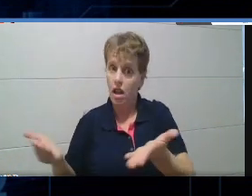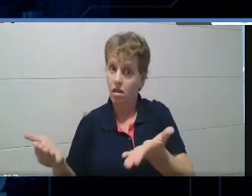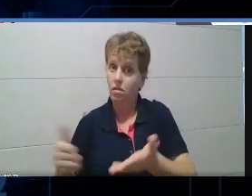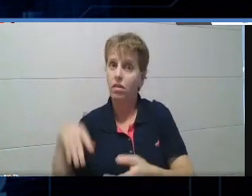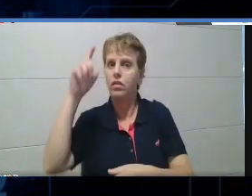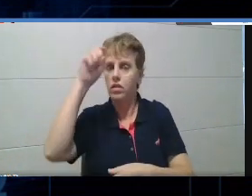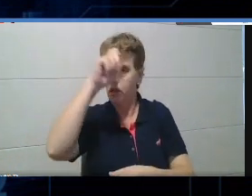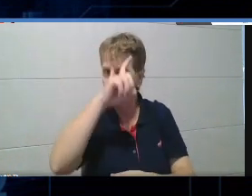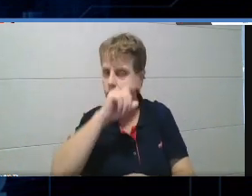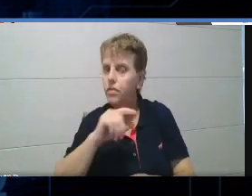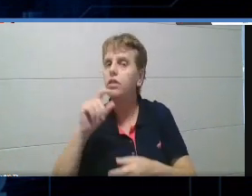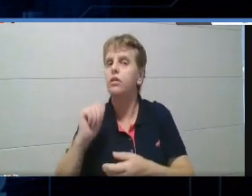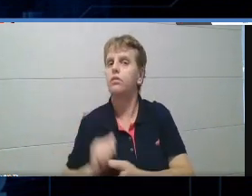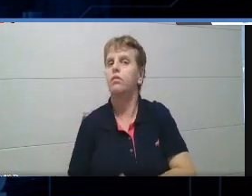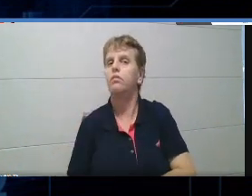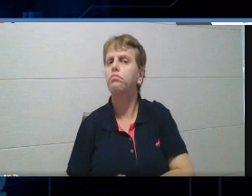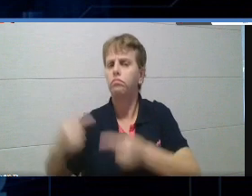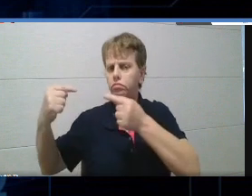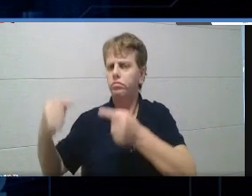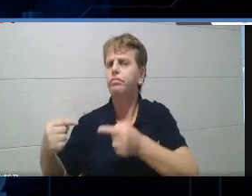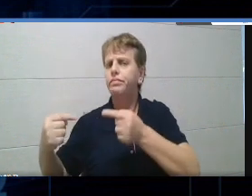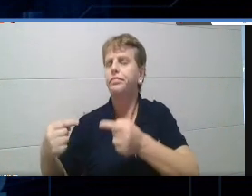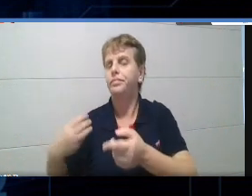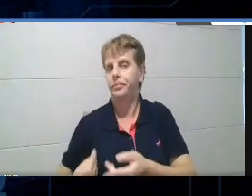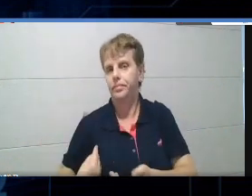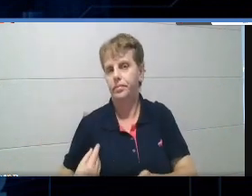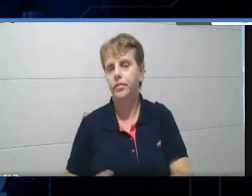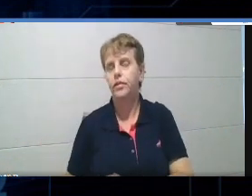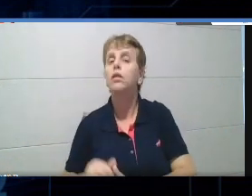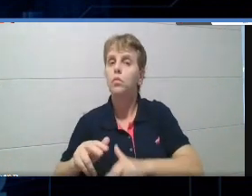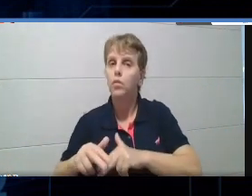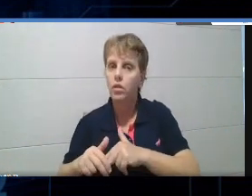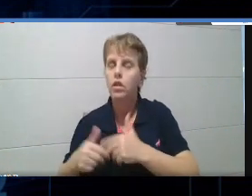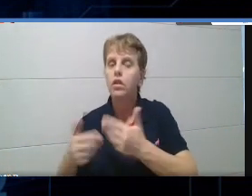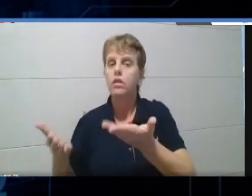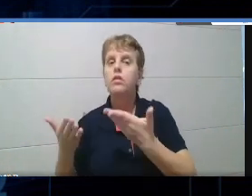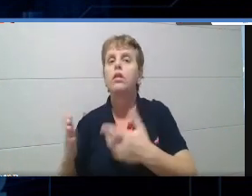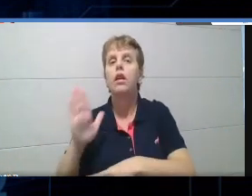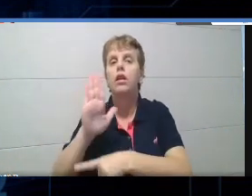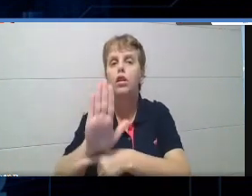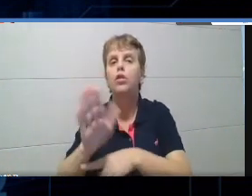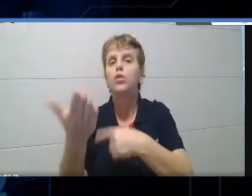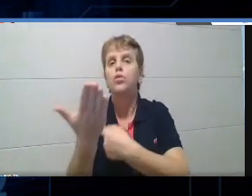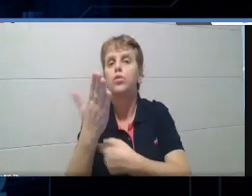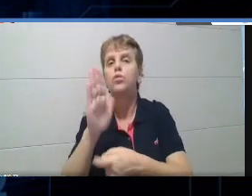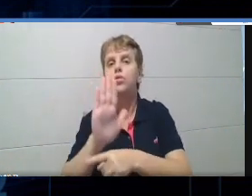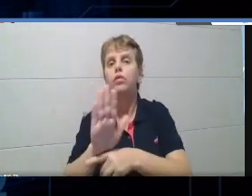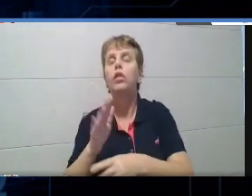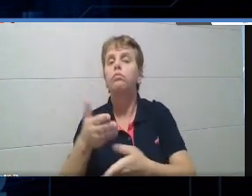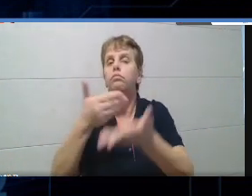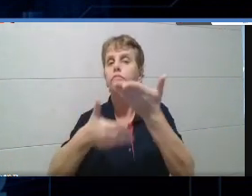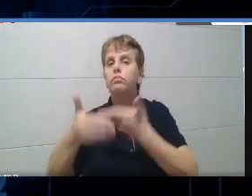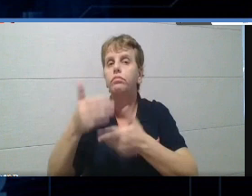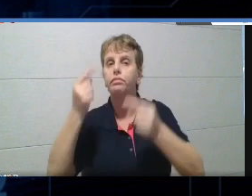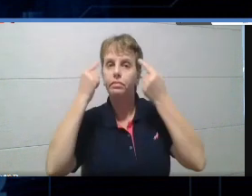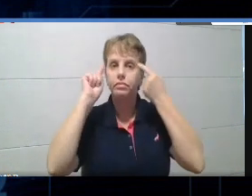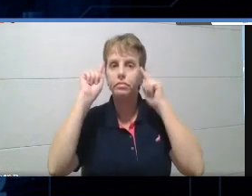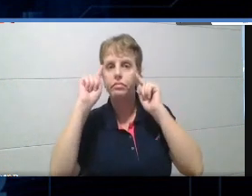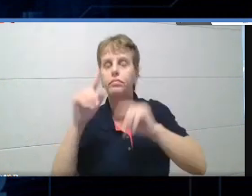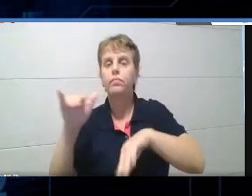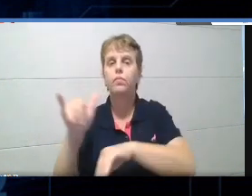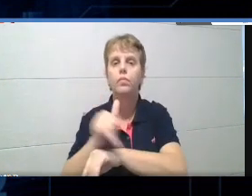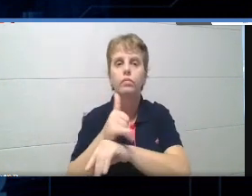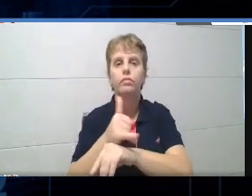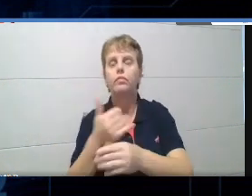ninguém está dizendo que é fácil, é desafiador e é por isso que a gente está aqui para ajudar, para um ajudar o outro dando ideias e aí a partir